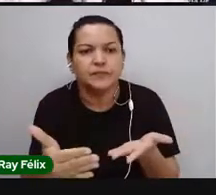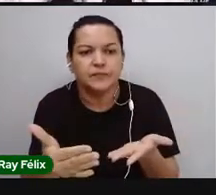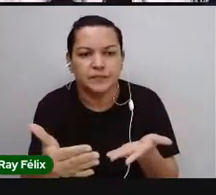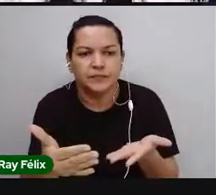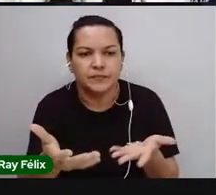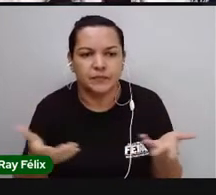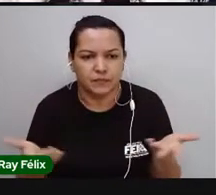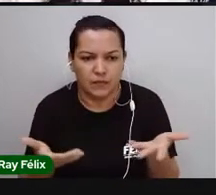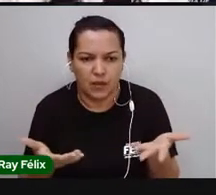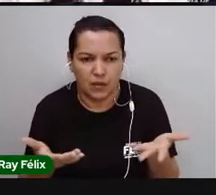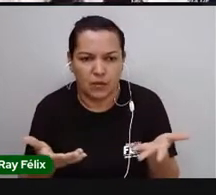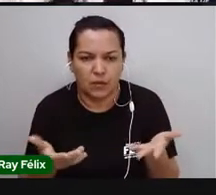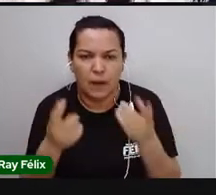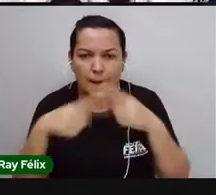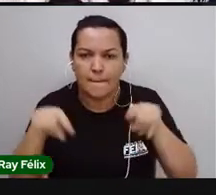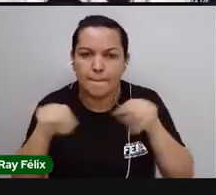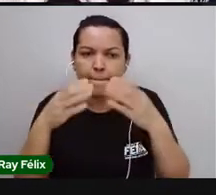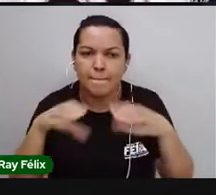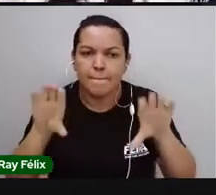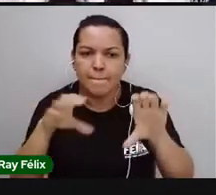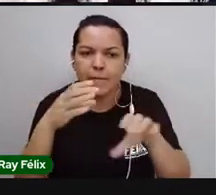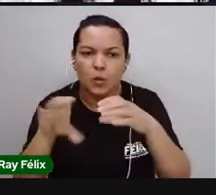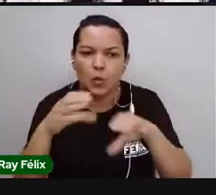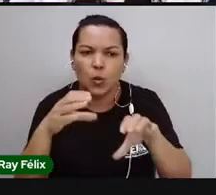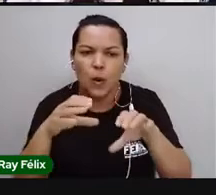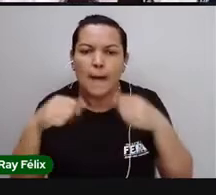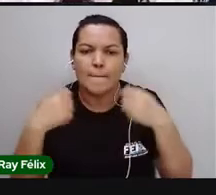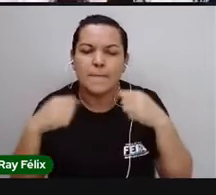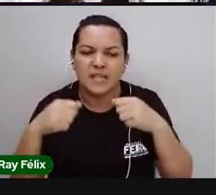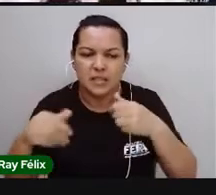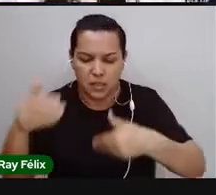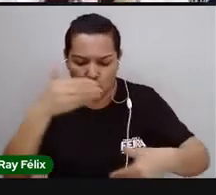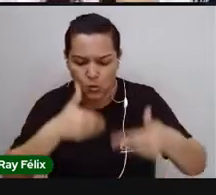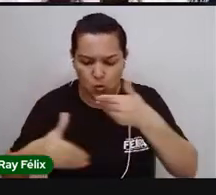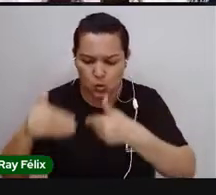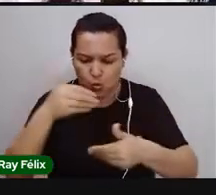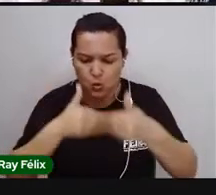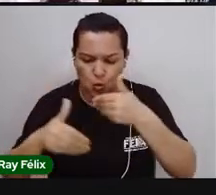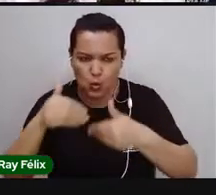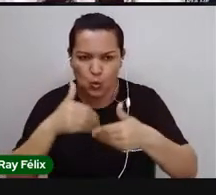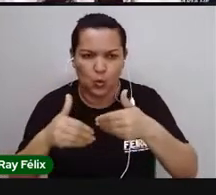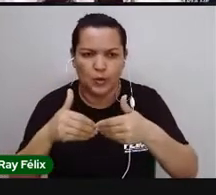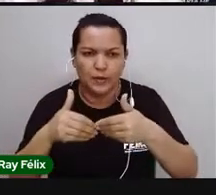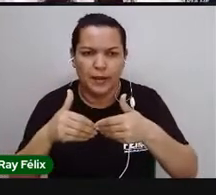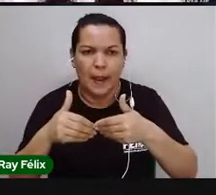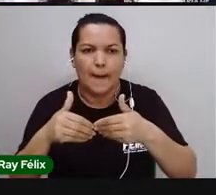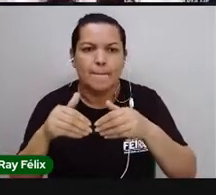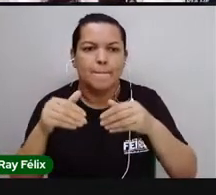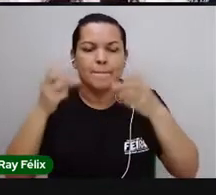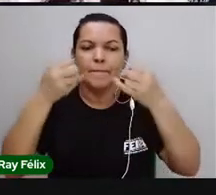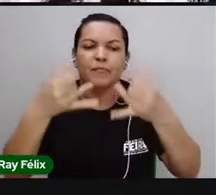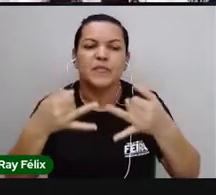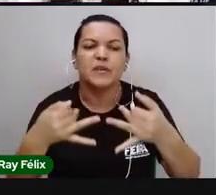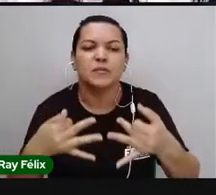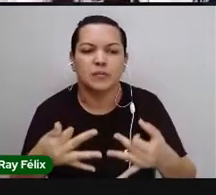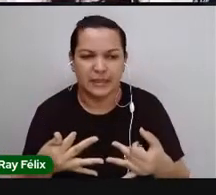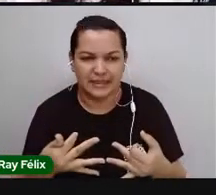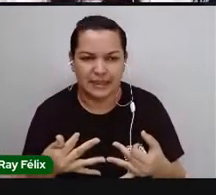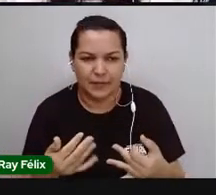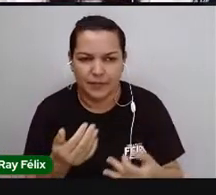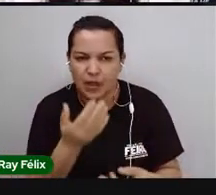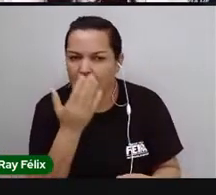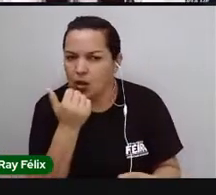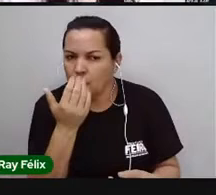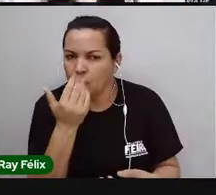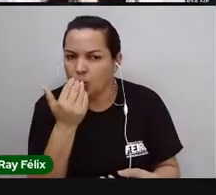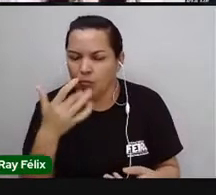trago essa música, né? É preciso se cuidar, de Márcio Araújo. Esse trecho dessa música diz o seguinte, Alimentação